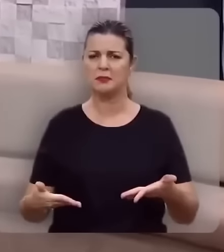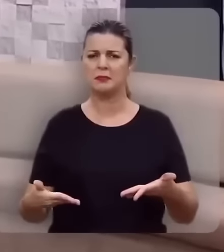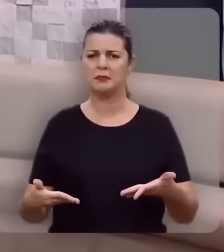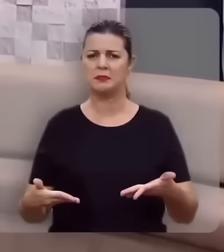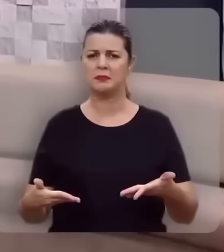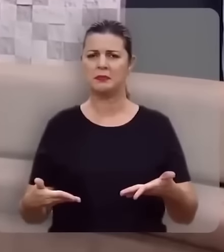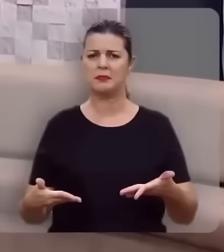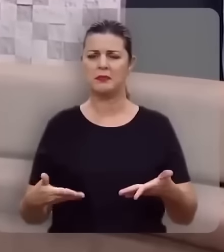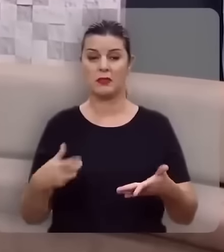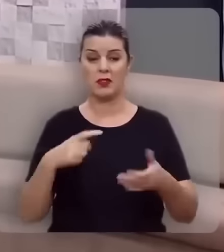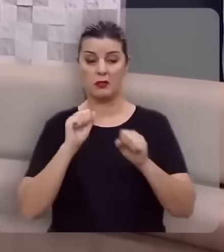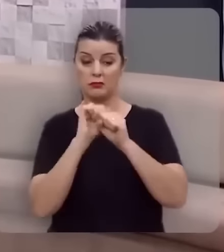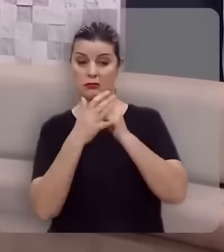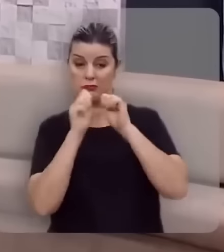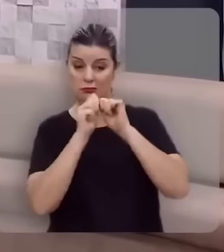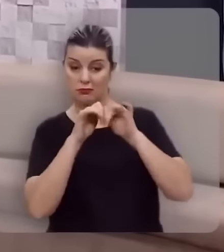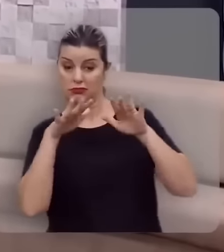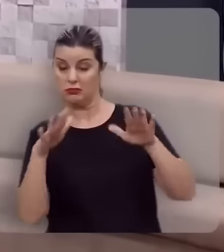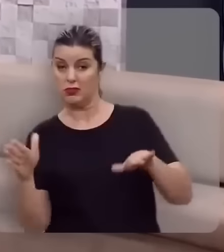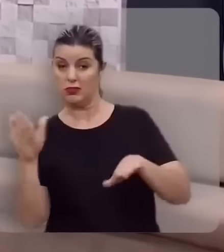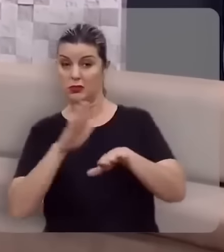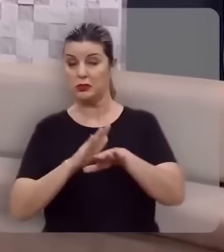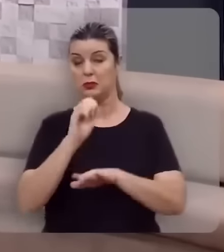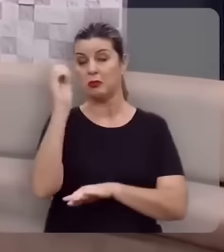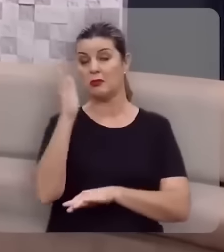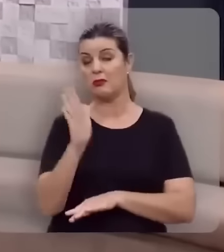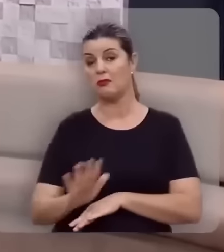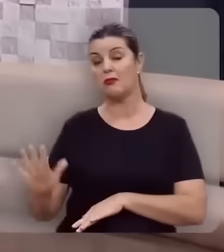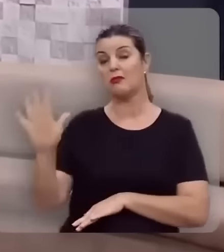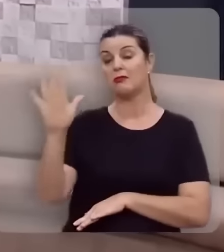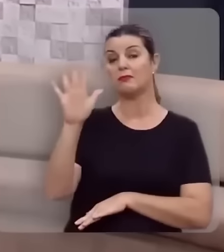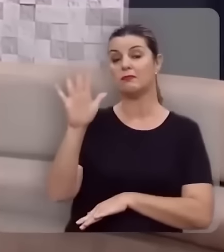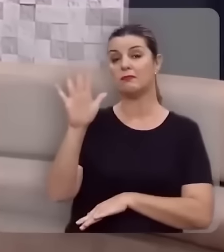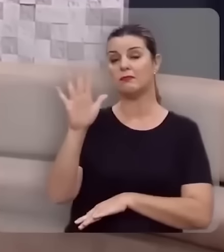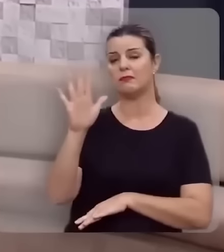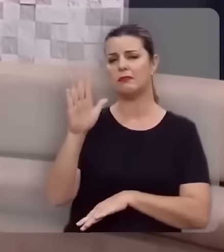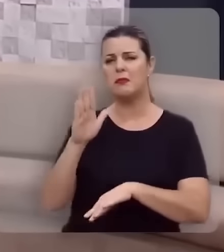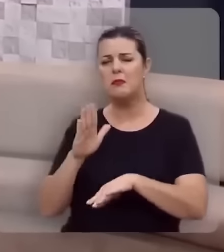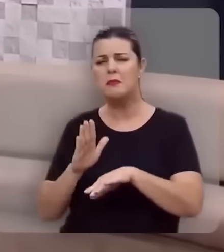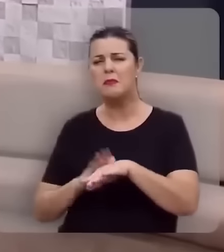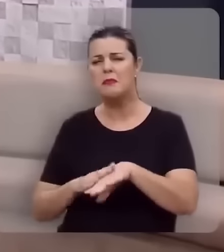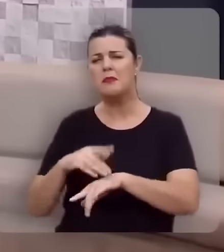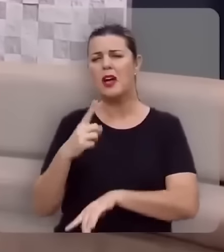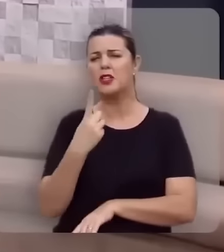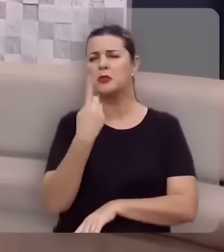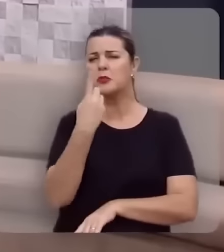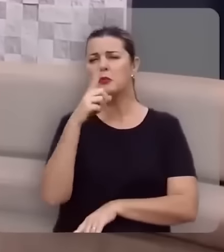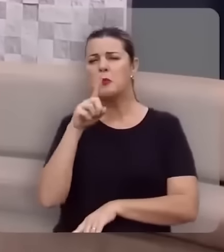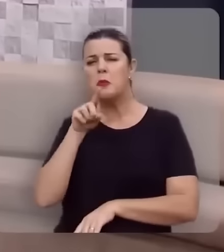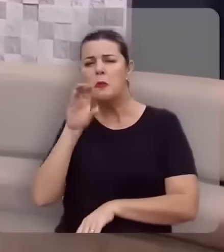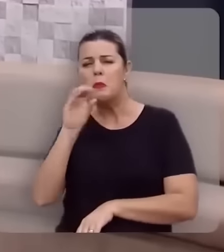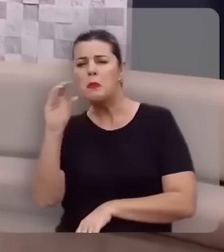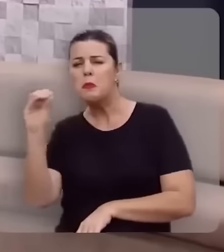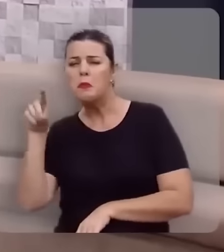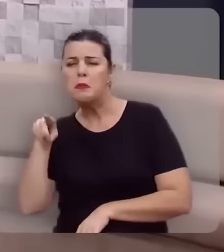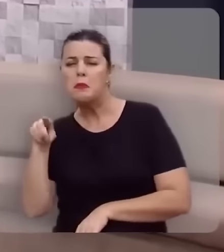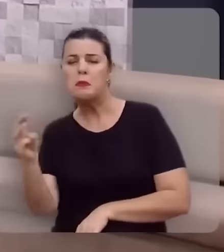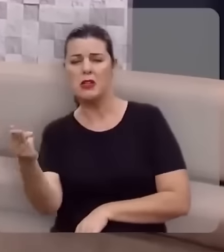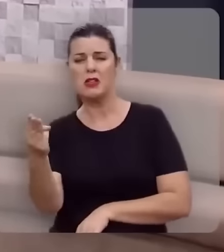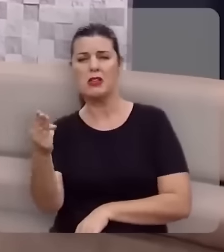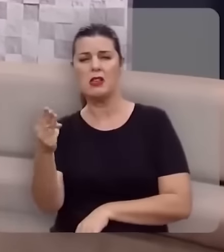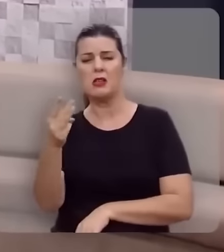de uma pandemia assolando o Brasil, com mais de uma centena de milhares